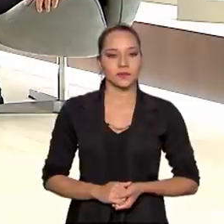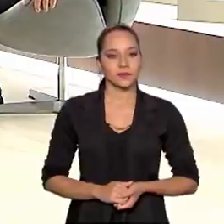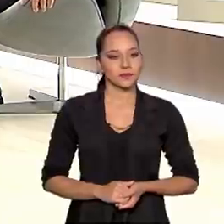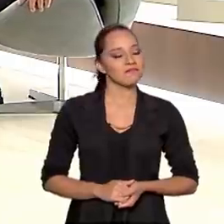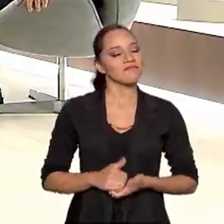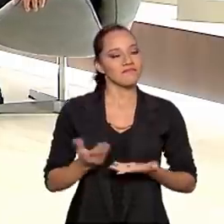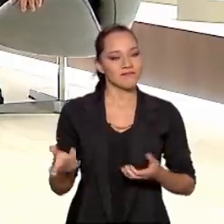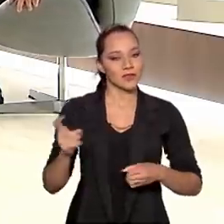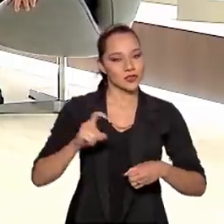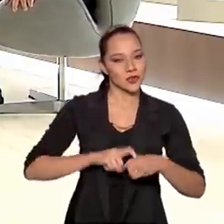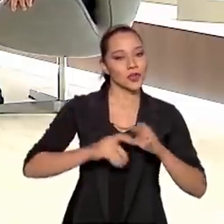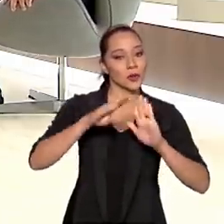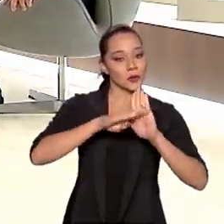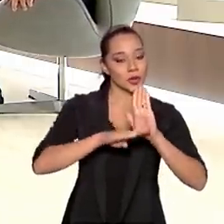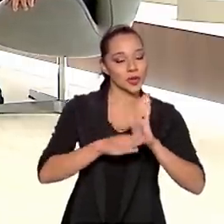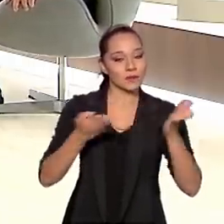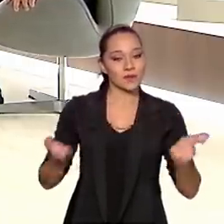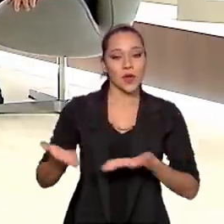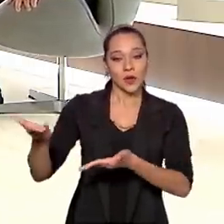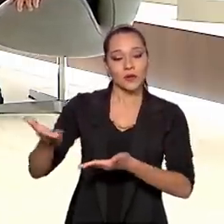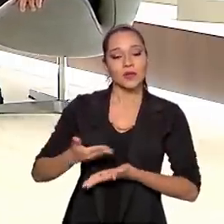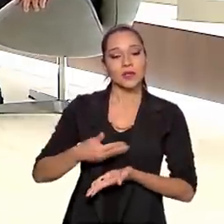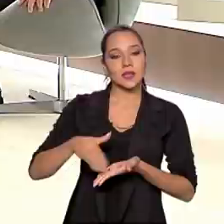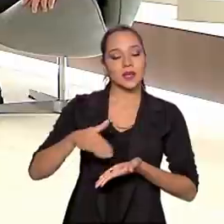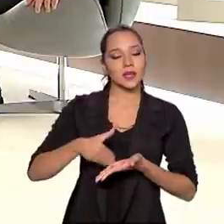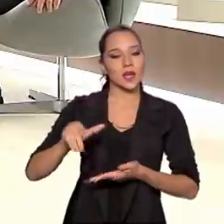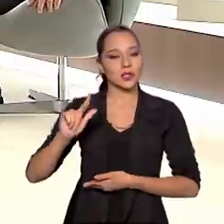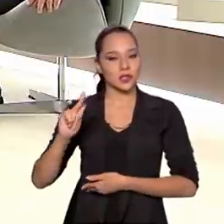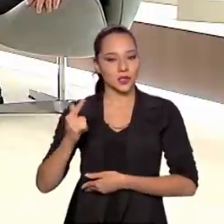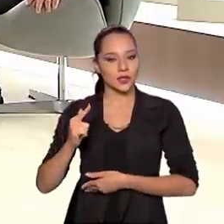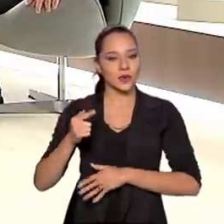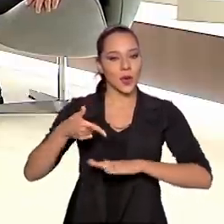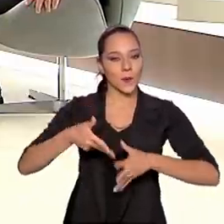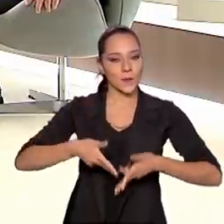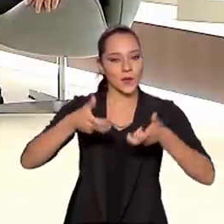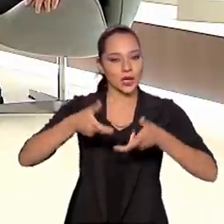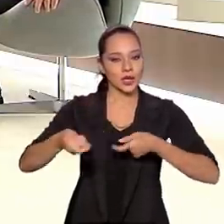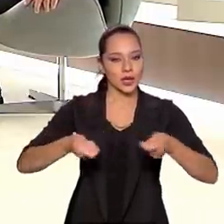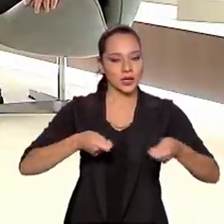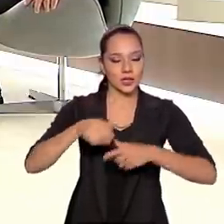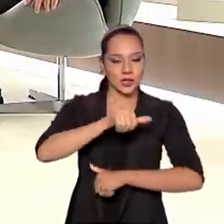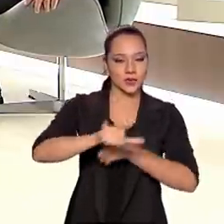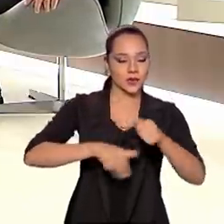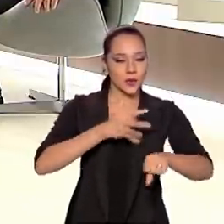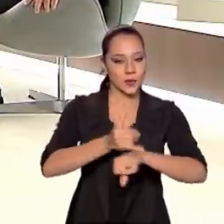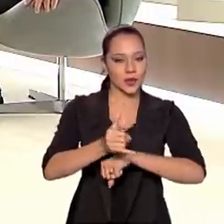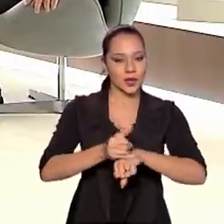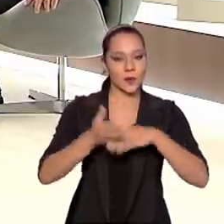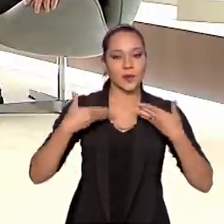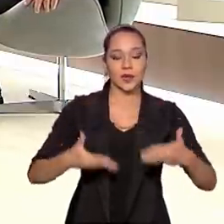De volta com o Brasil em pauta, o convidado é o secretário de Geologia, Mineração e Transformação Mineral, do Ministério de Minas e Energia,